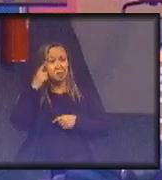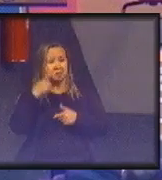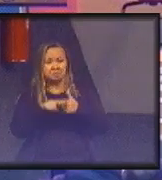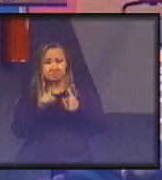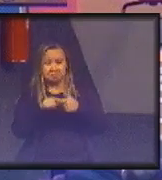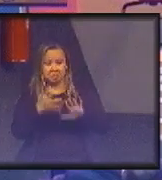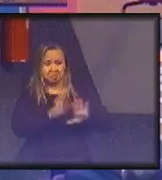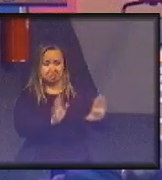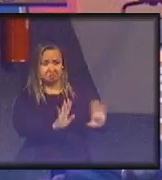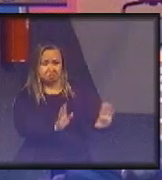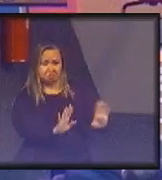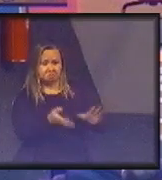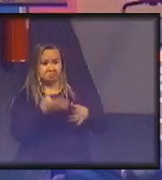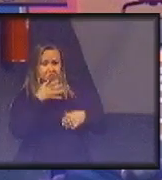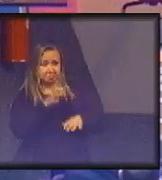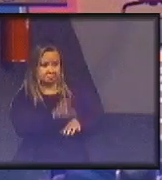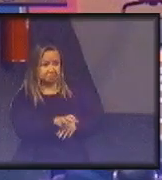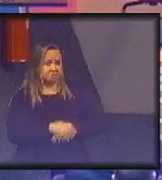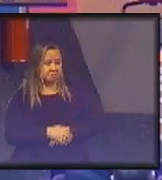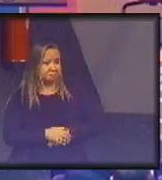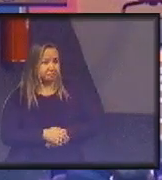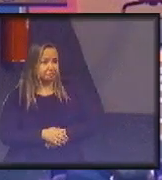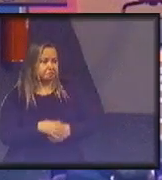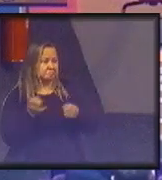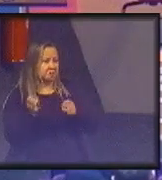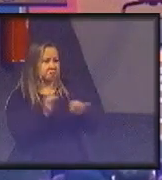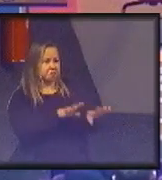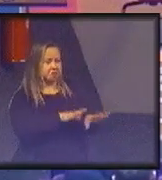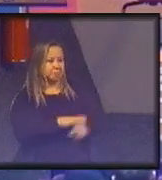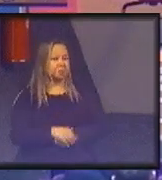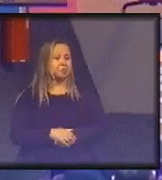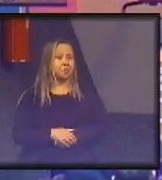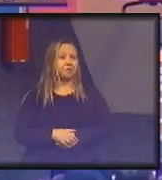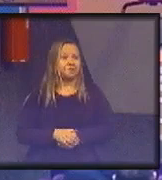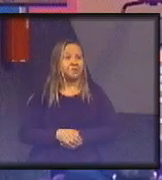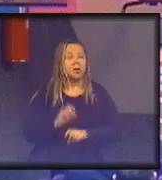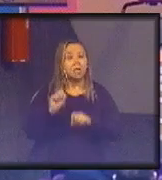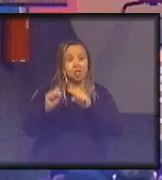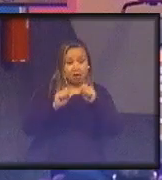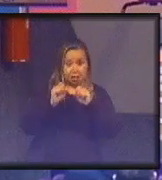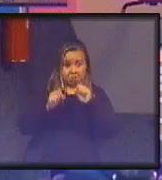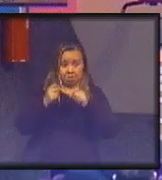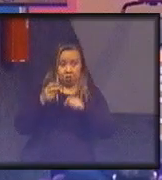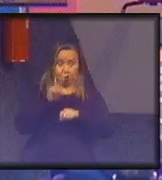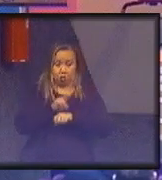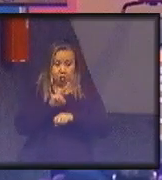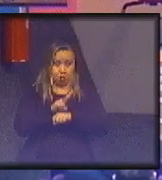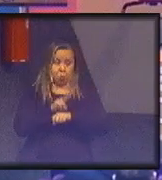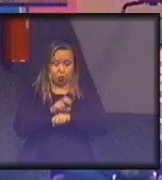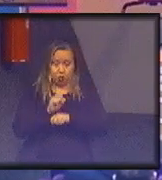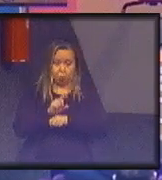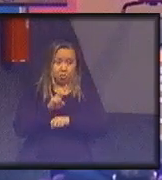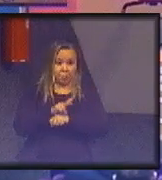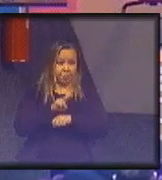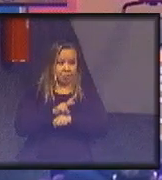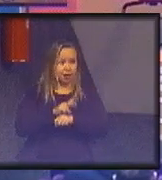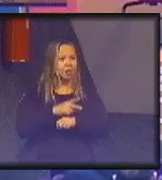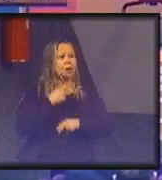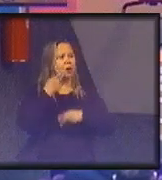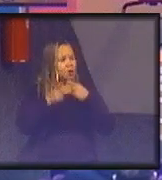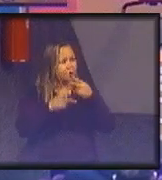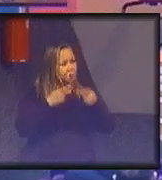saia já da minha sala. Que é isso. Então, uma das linhas que eu estou defendendo, tenho falado isso muito com a Tereza,